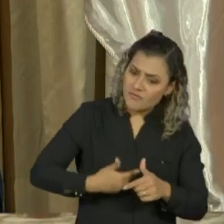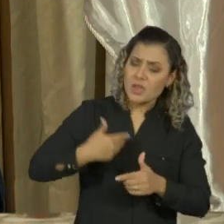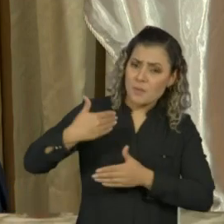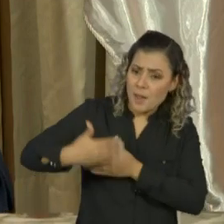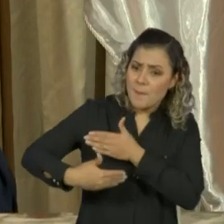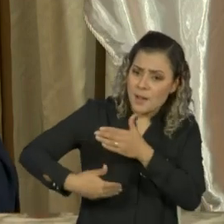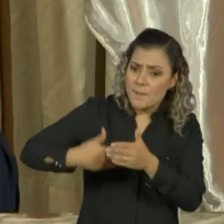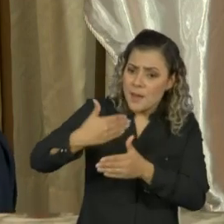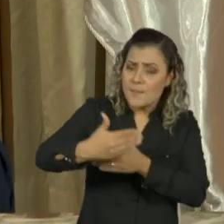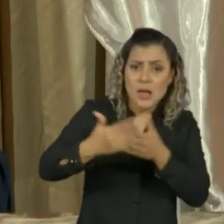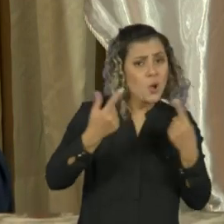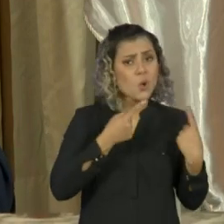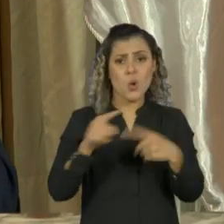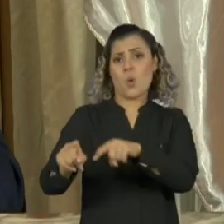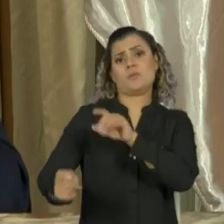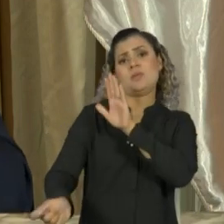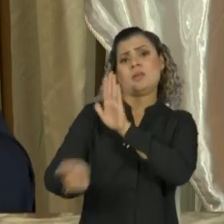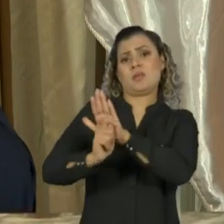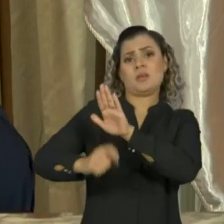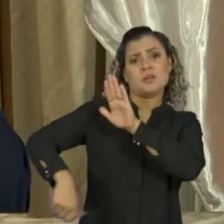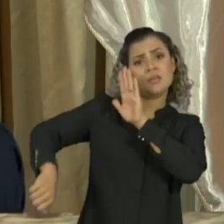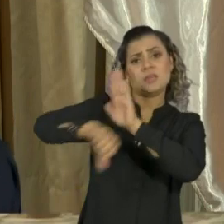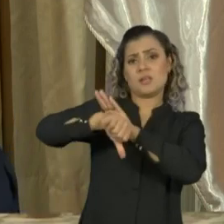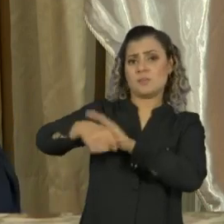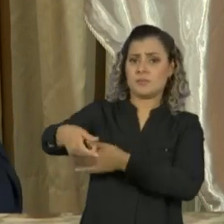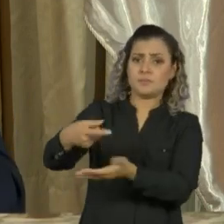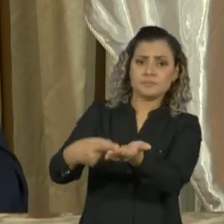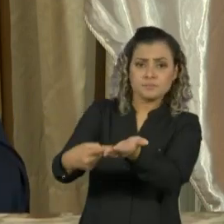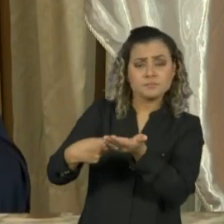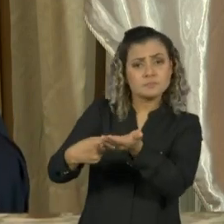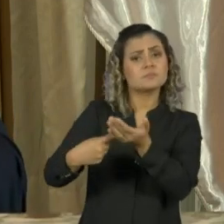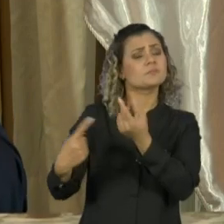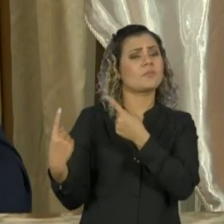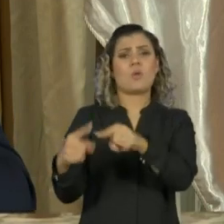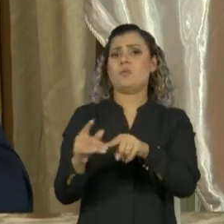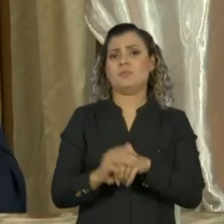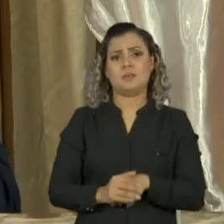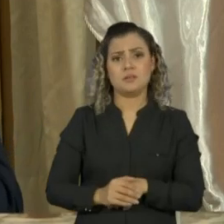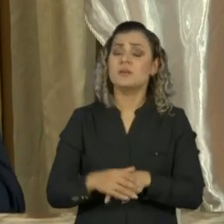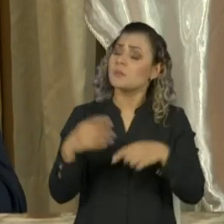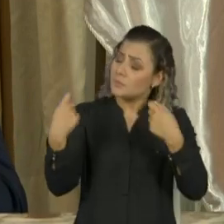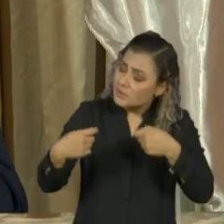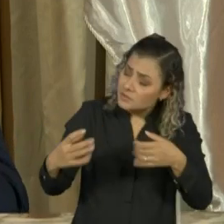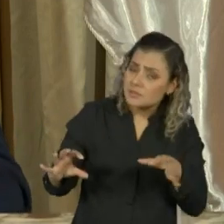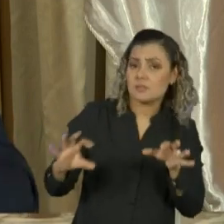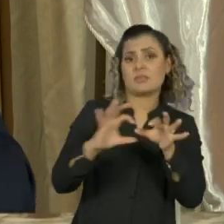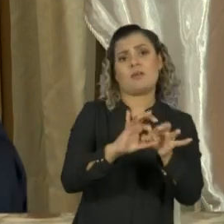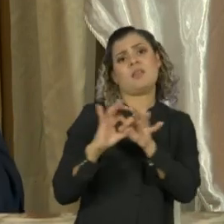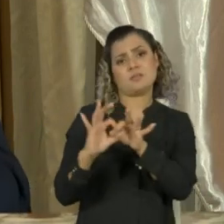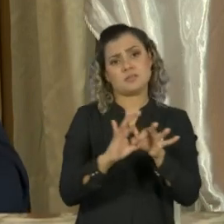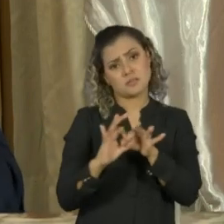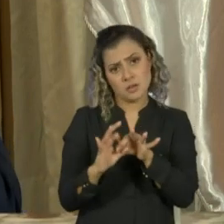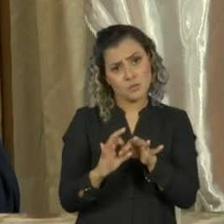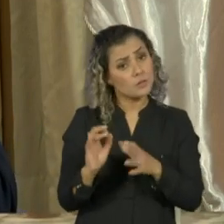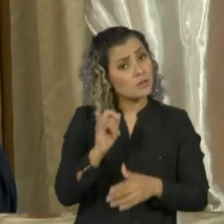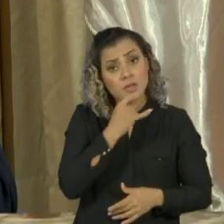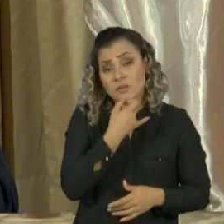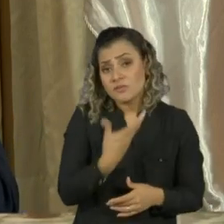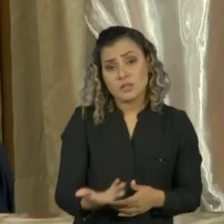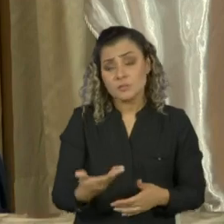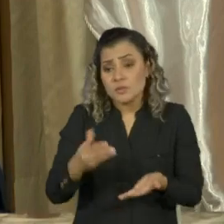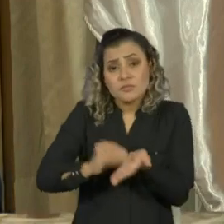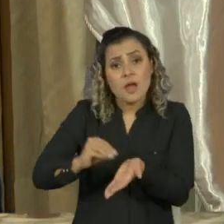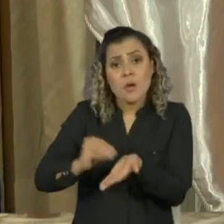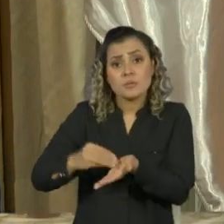contra o crime organizado, contra o tráfico de drogas e que precisa de integração. E, infelizmente, esse diálogo está